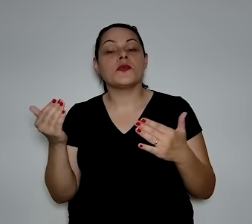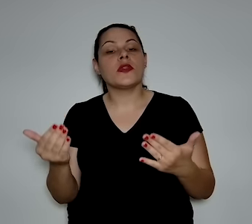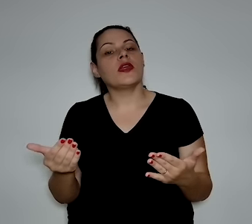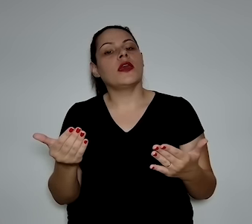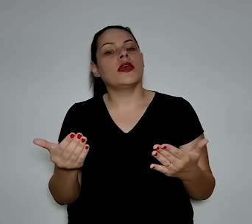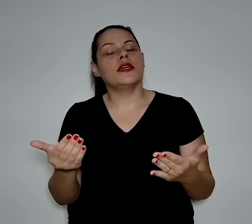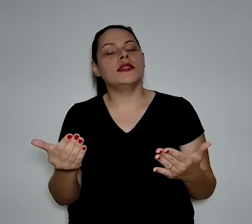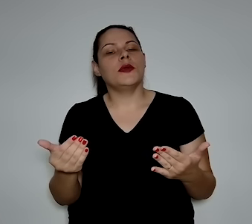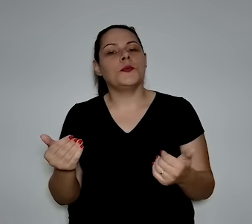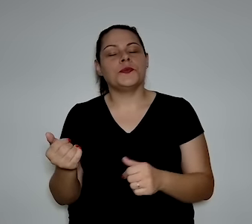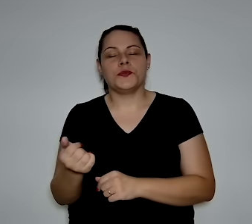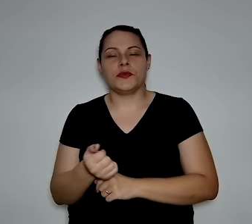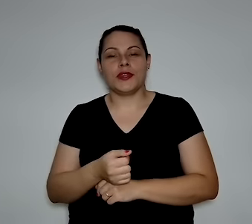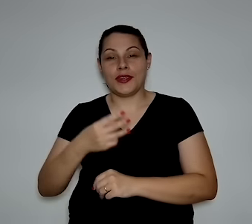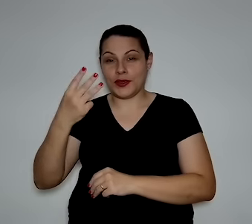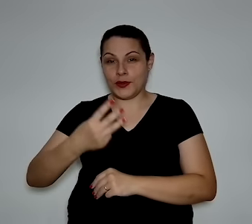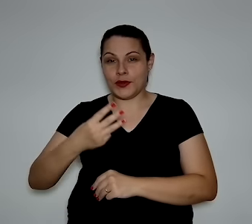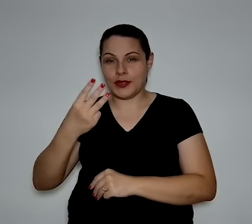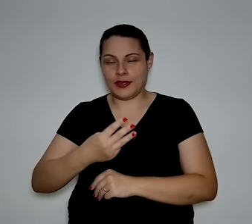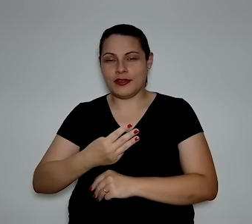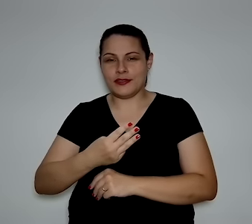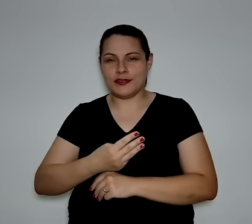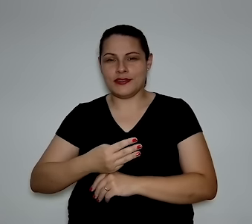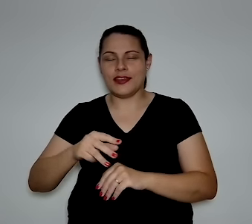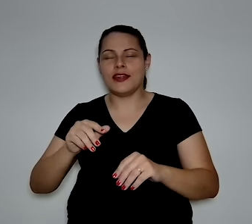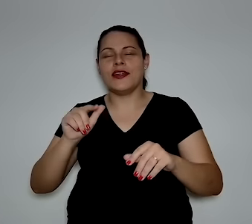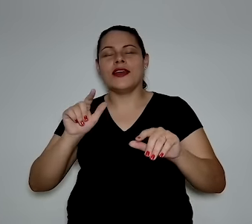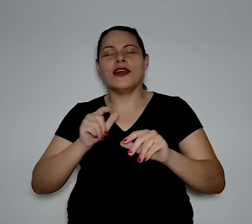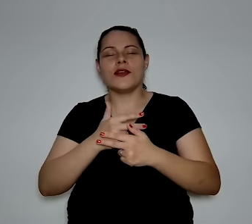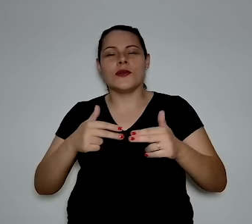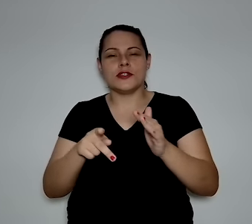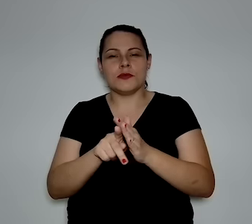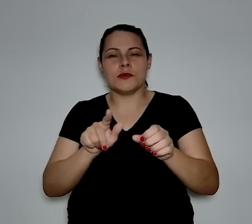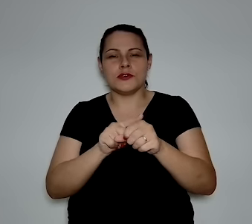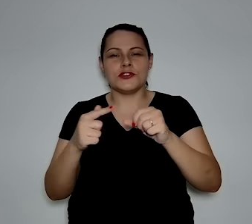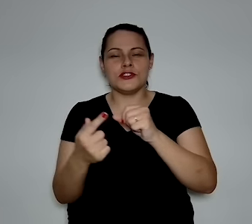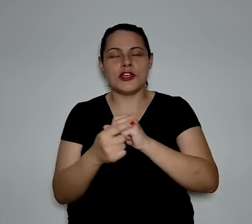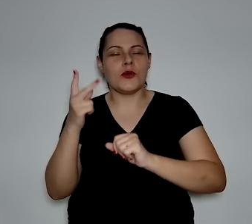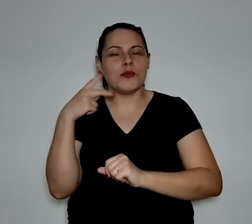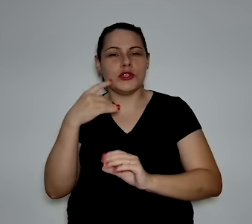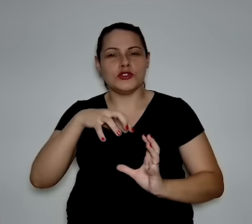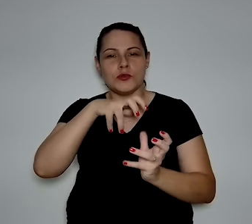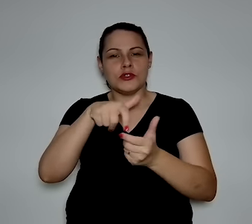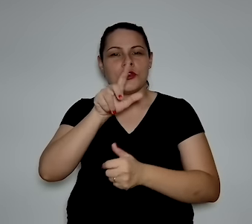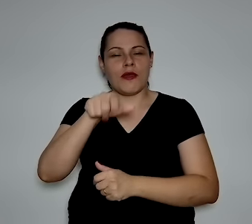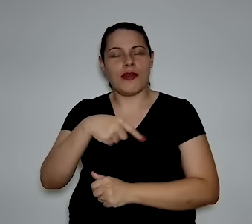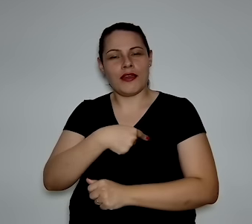o terceiro grande player da geopolítica mundial, a China,